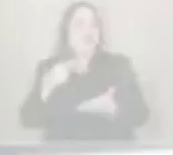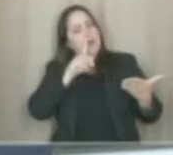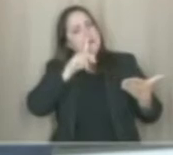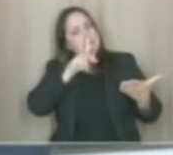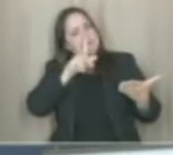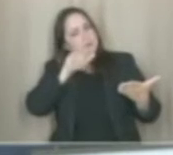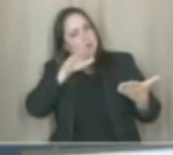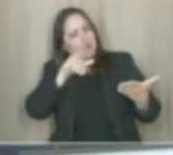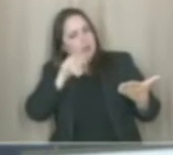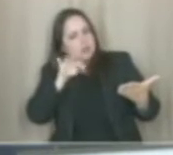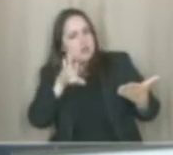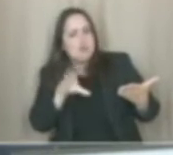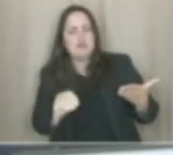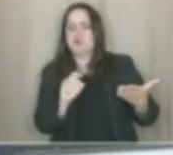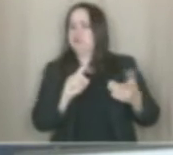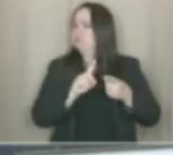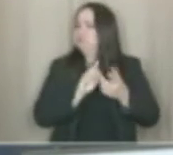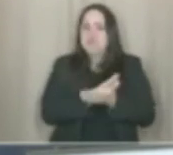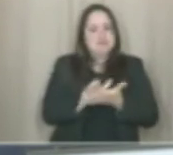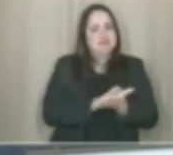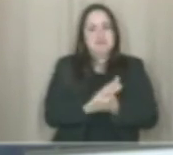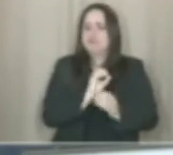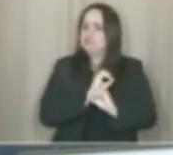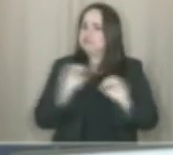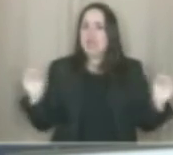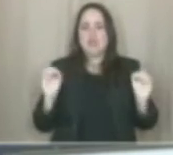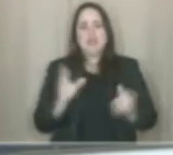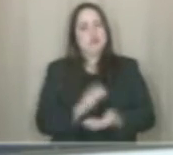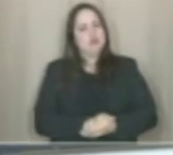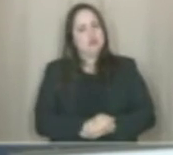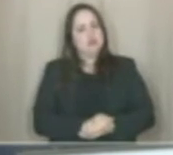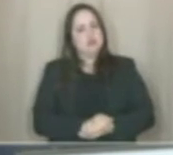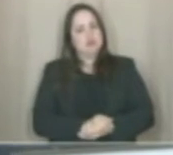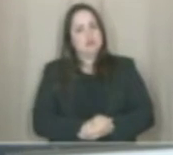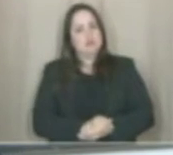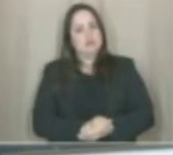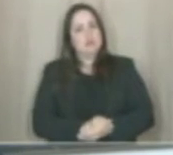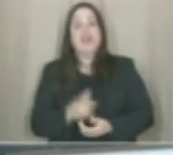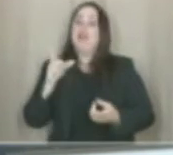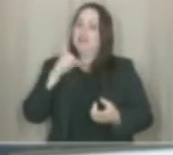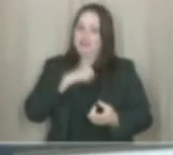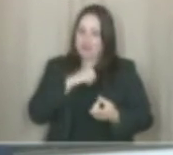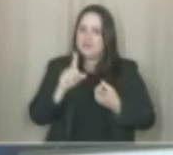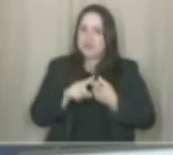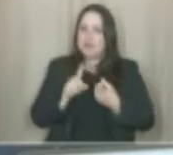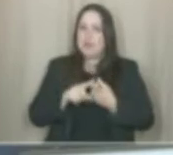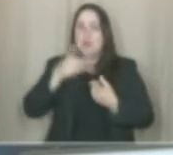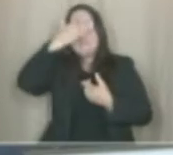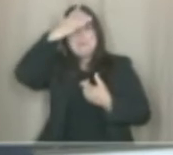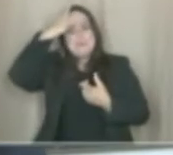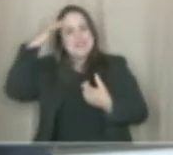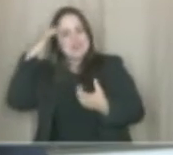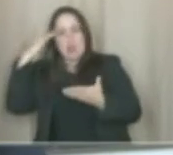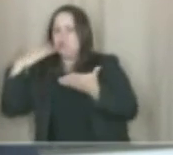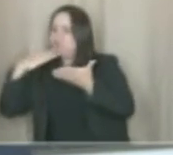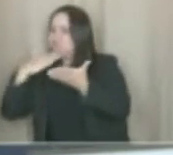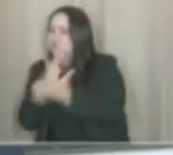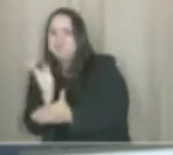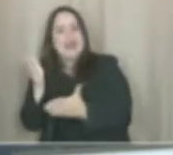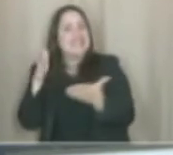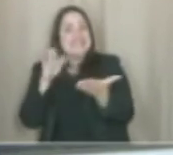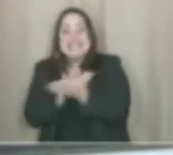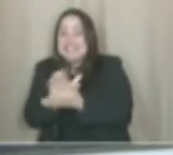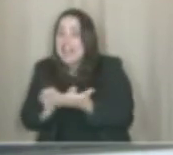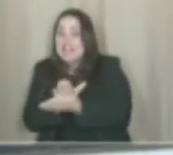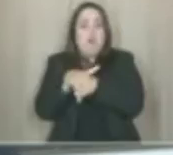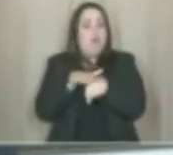auxílio. Ainda há os casos, vereador Felipe, de pessoas que foram indeferidas sem possibilidade de recorrer.